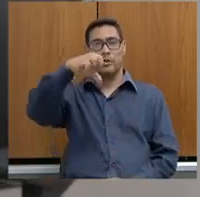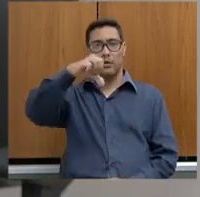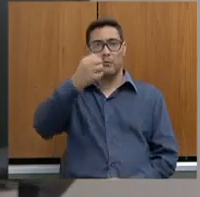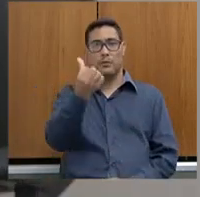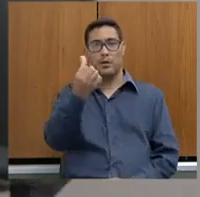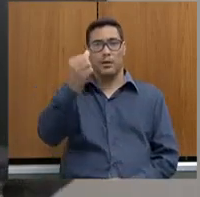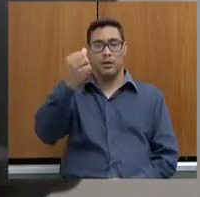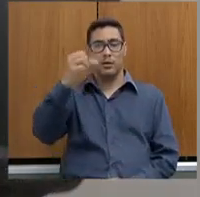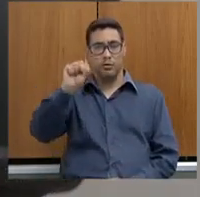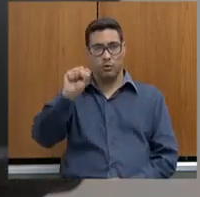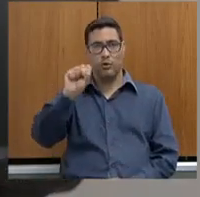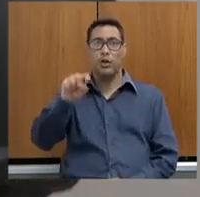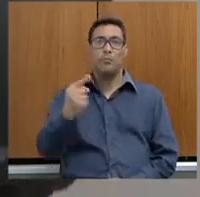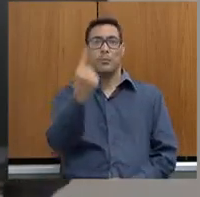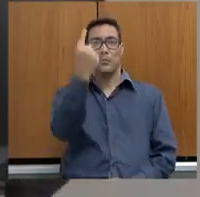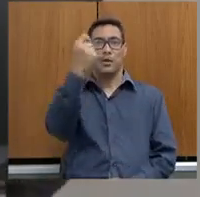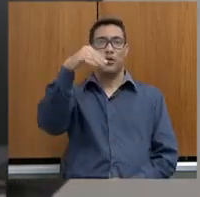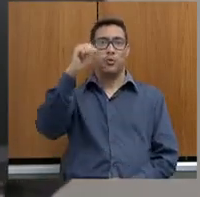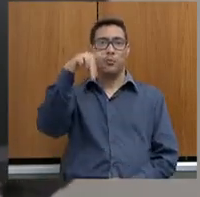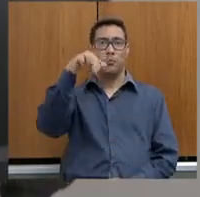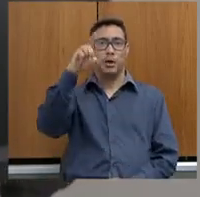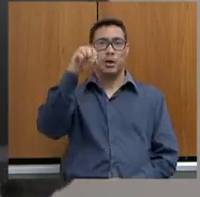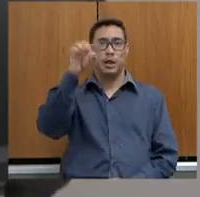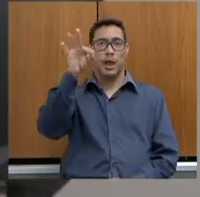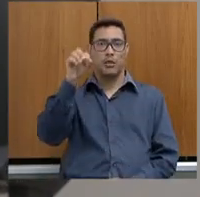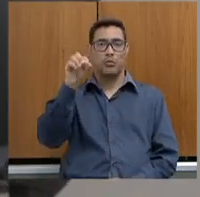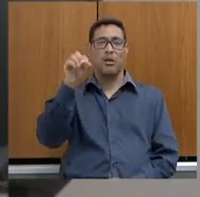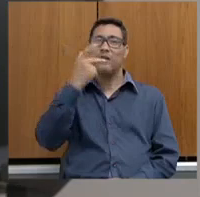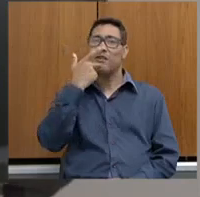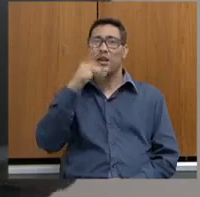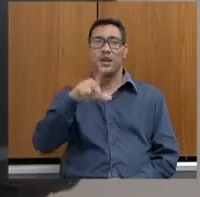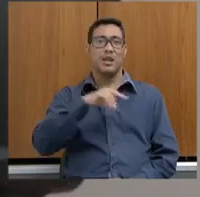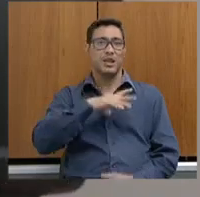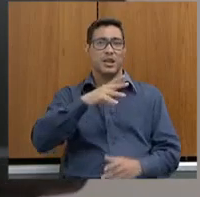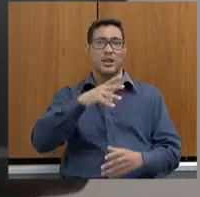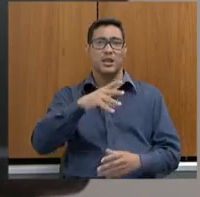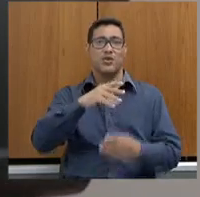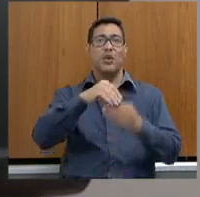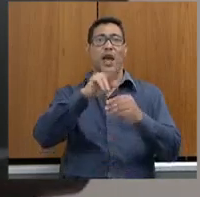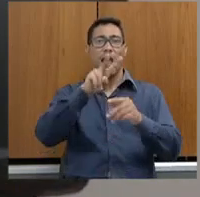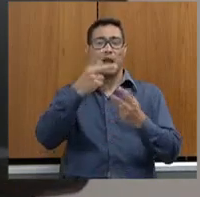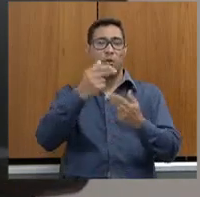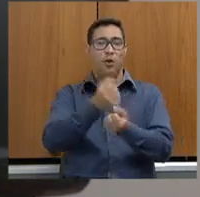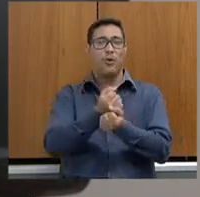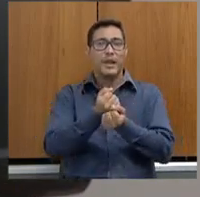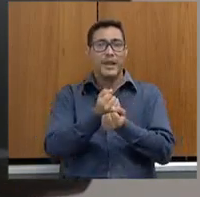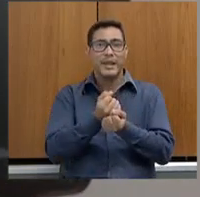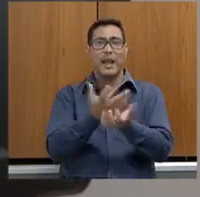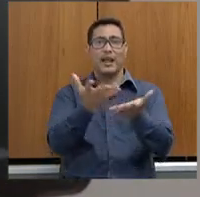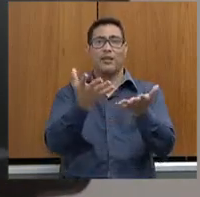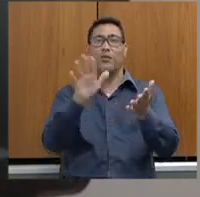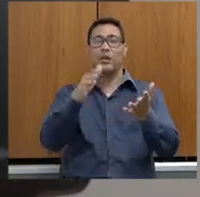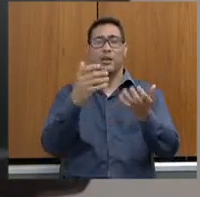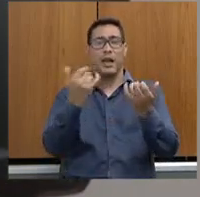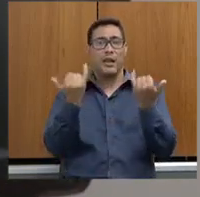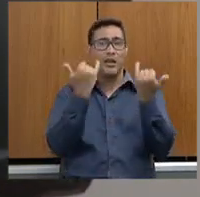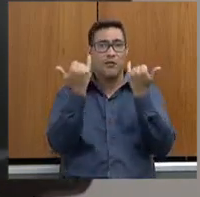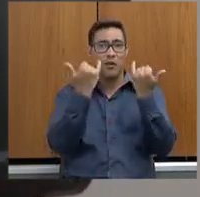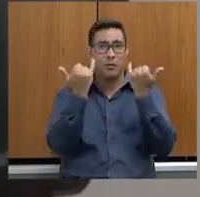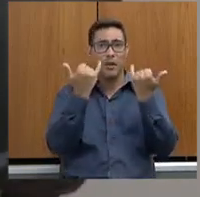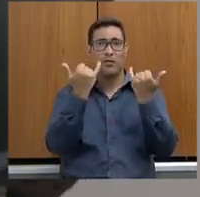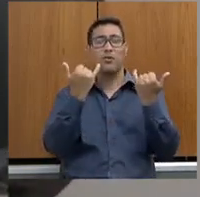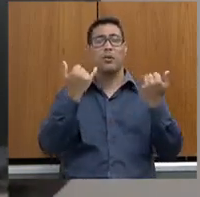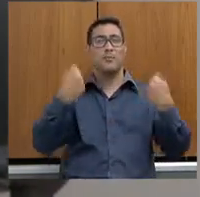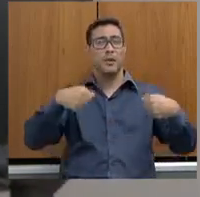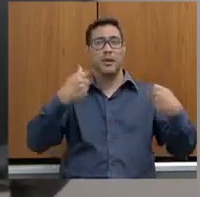lá no nosso primeiro mandato, ele falou que aquilo não era integração, secretário, era entregação, como se os dados tivessem que ficar no bolso